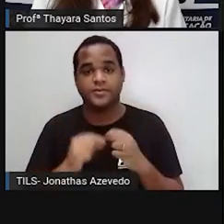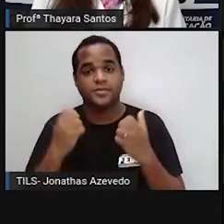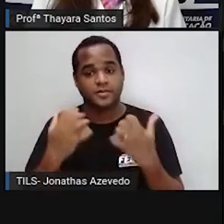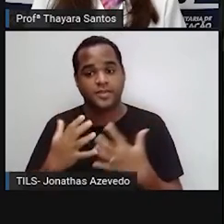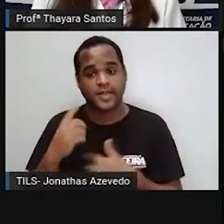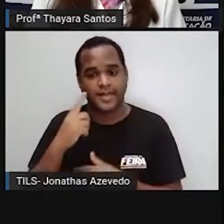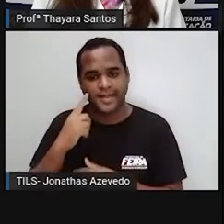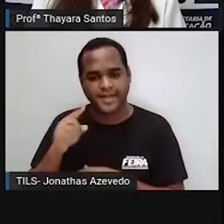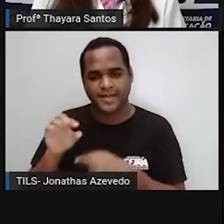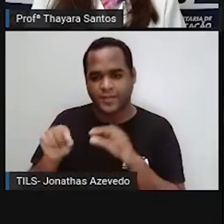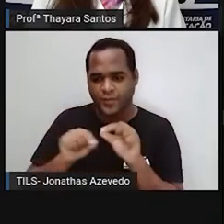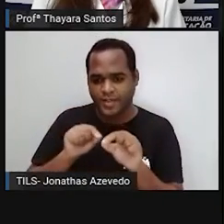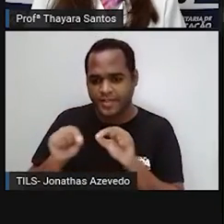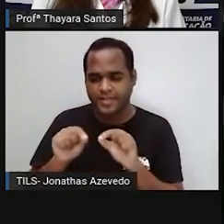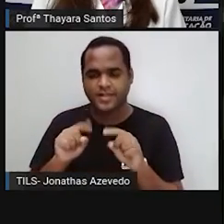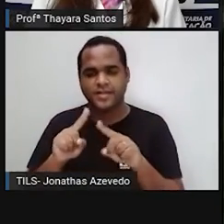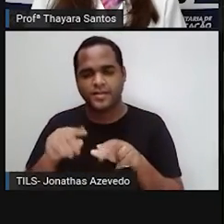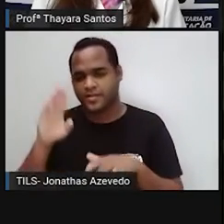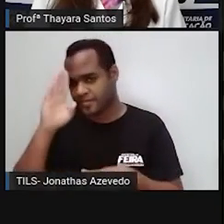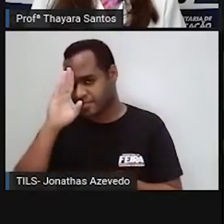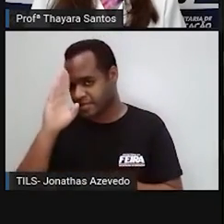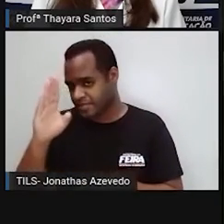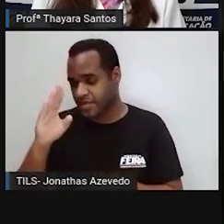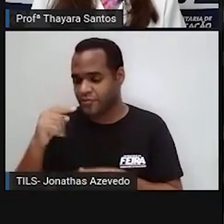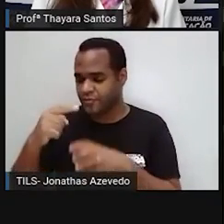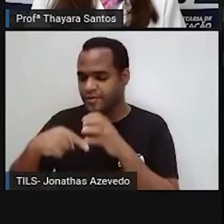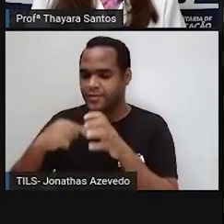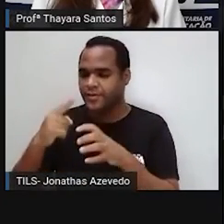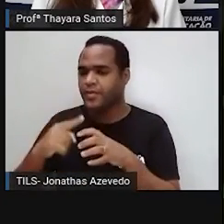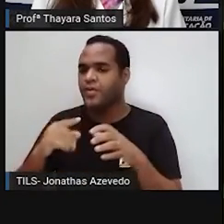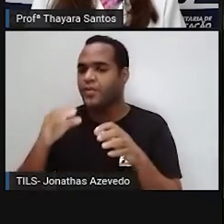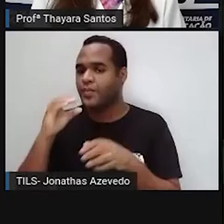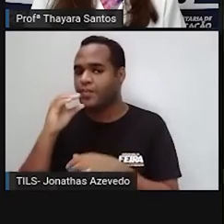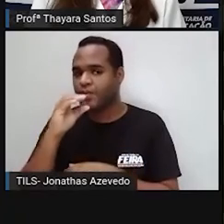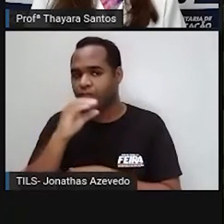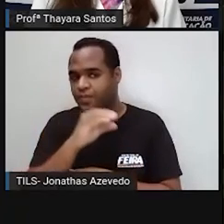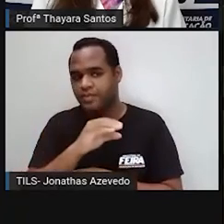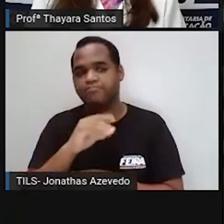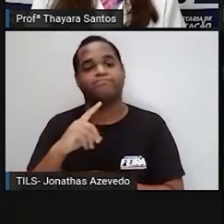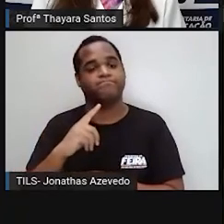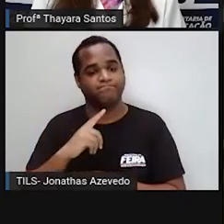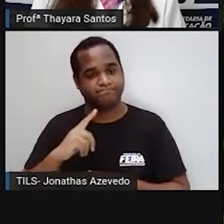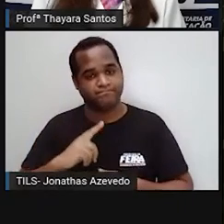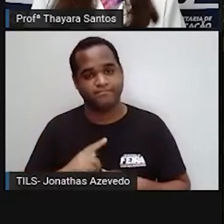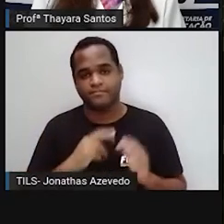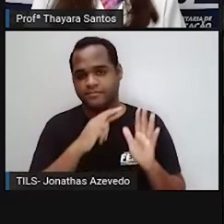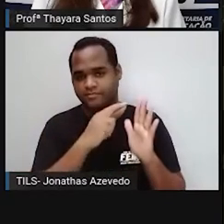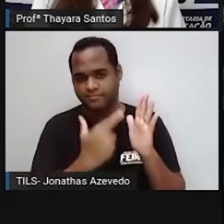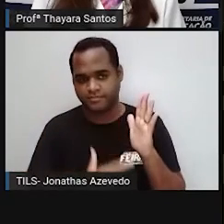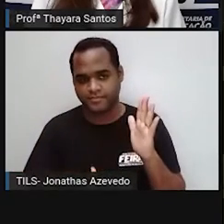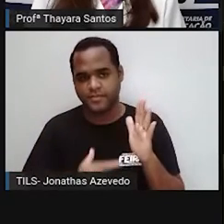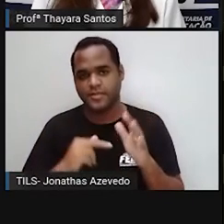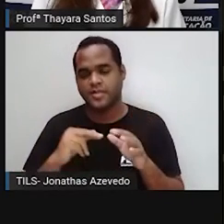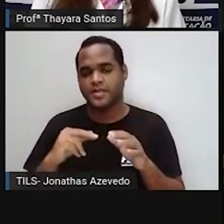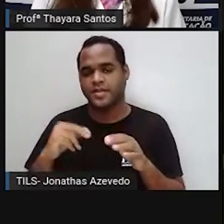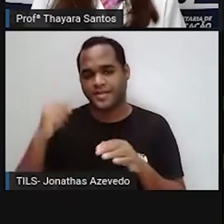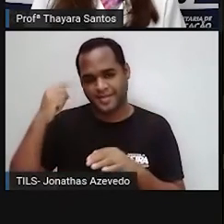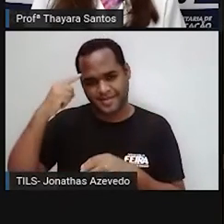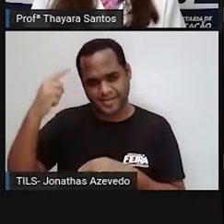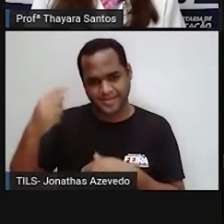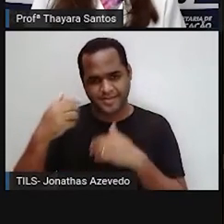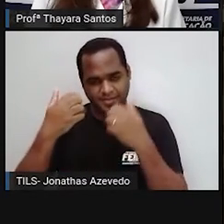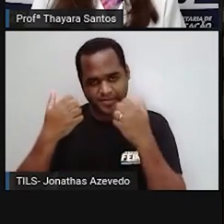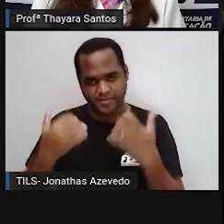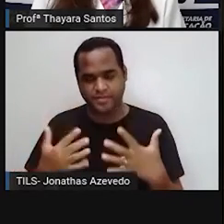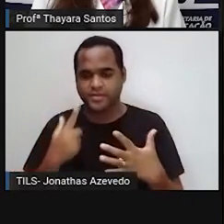principal do aquecimento global. E um relatório da ONU foi emitido com relação a essa